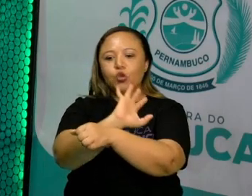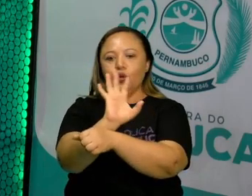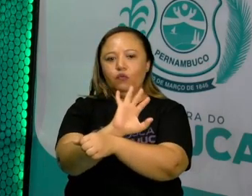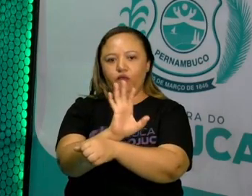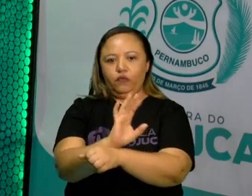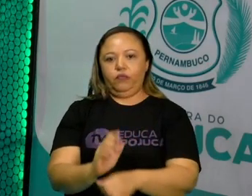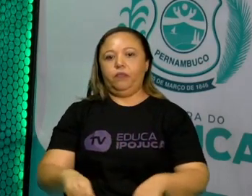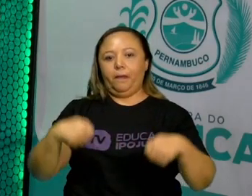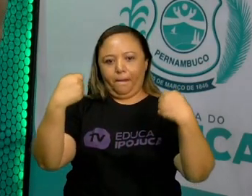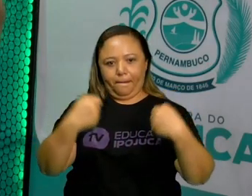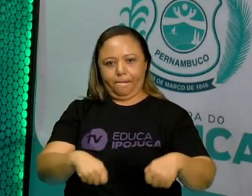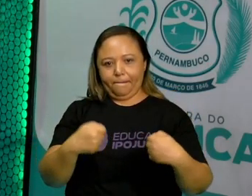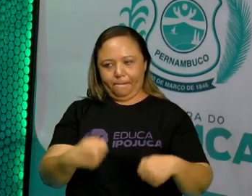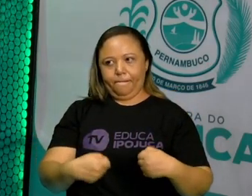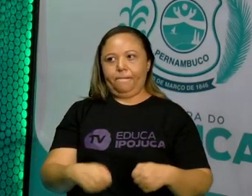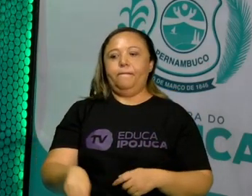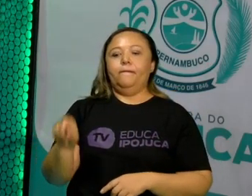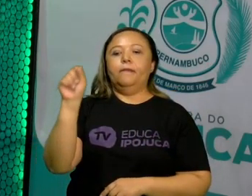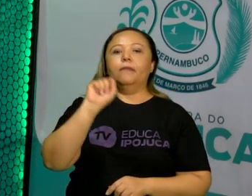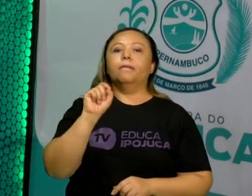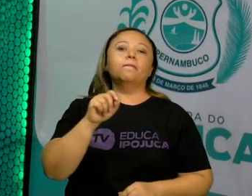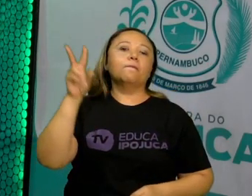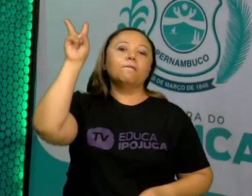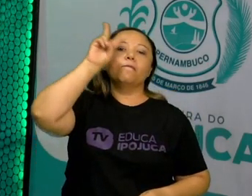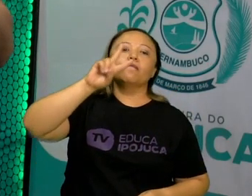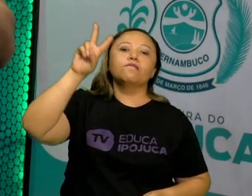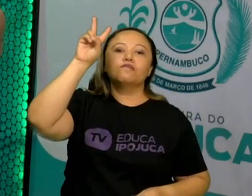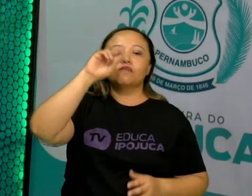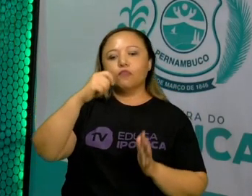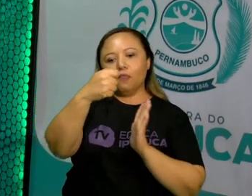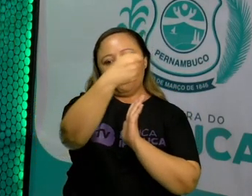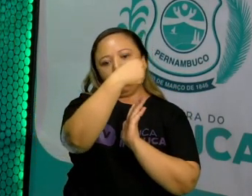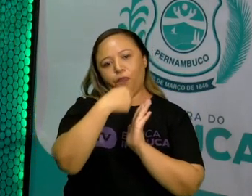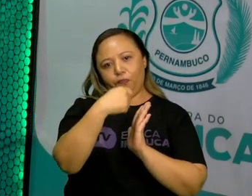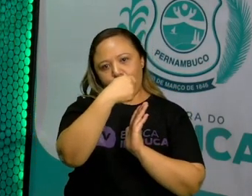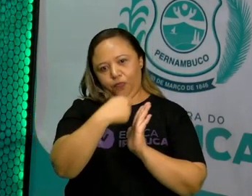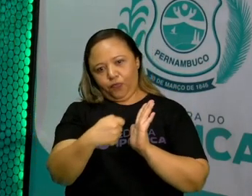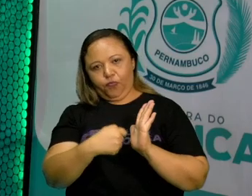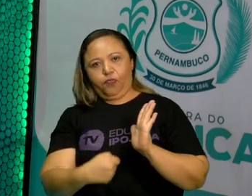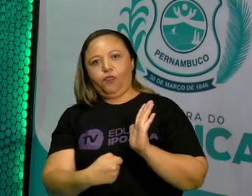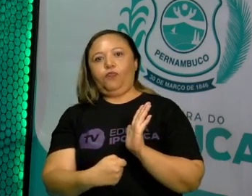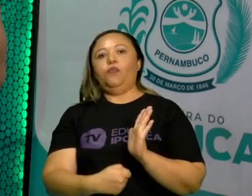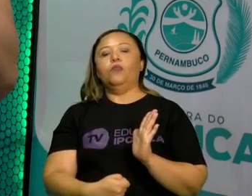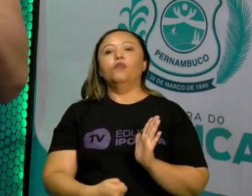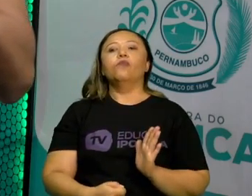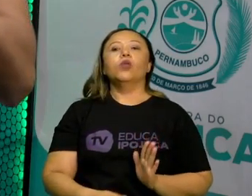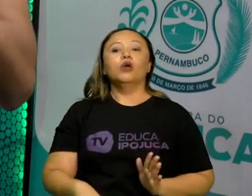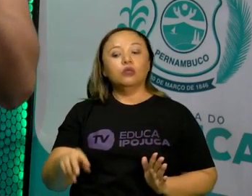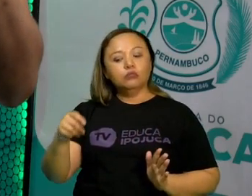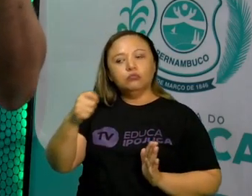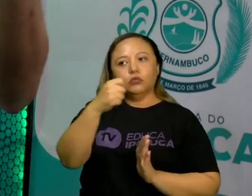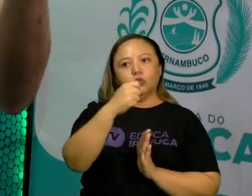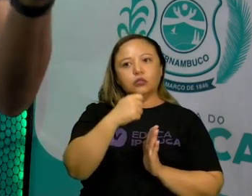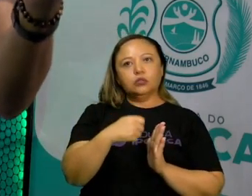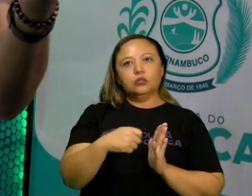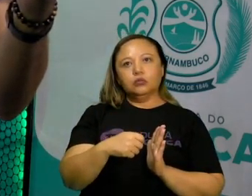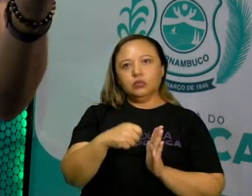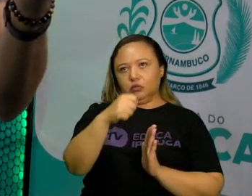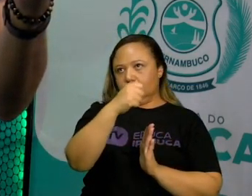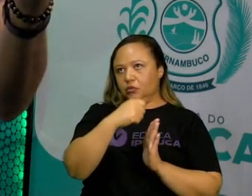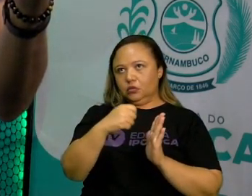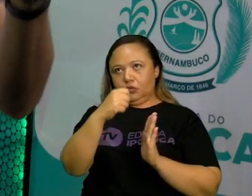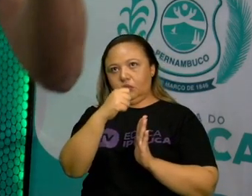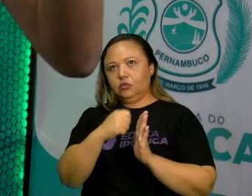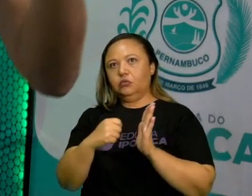Precisamos de uma história, um roteiro. A partir desse roteiro, eu vou escrever um projeto.